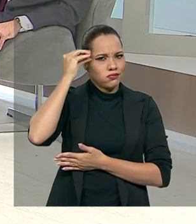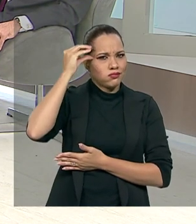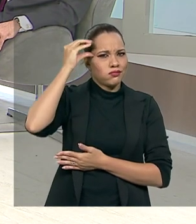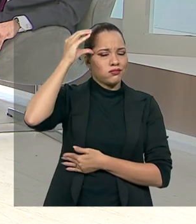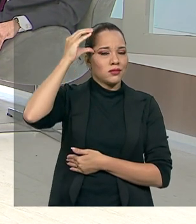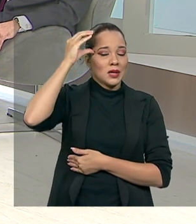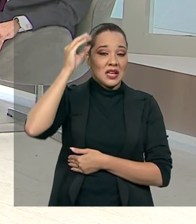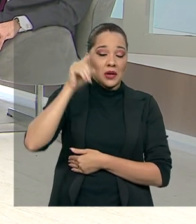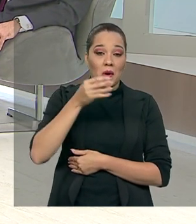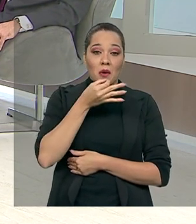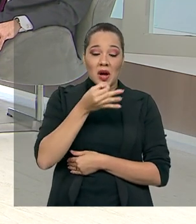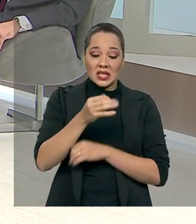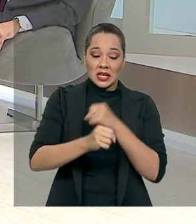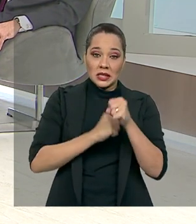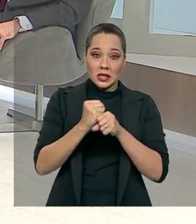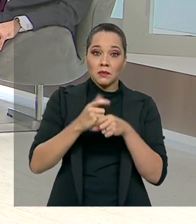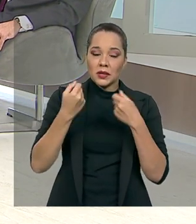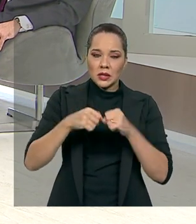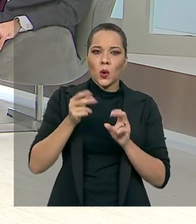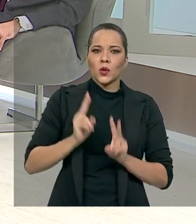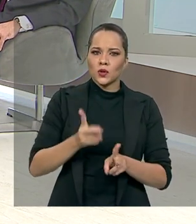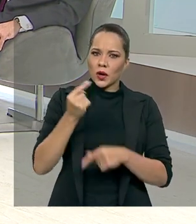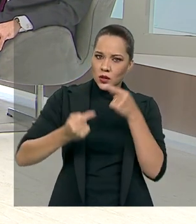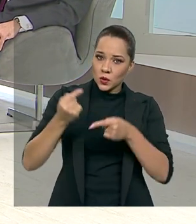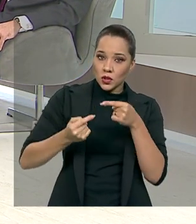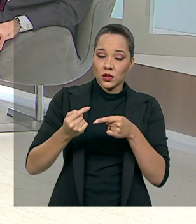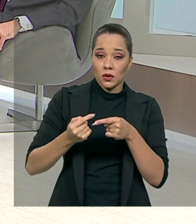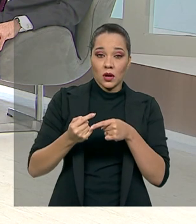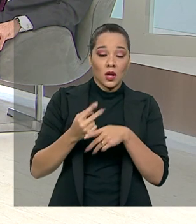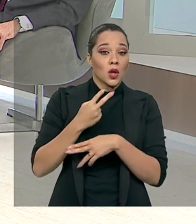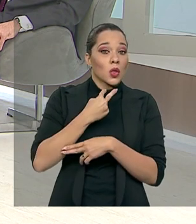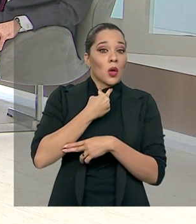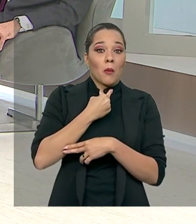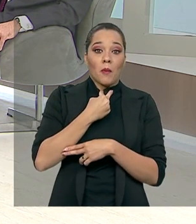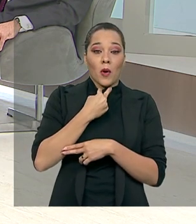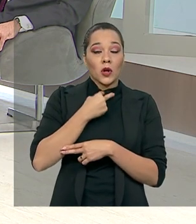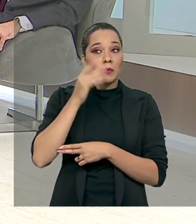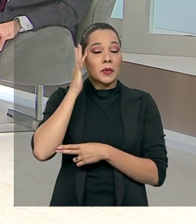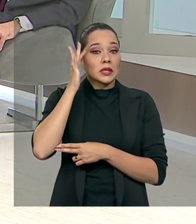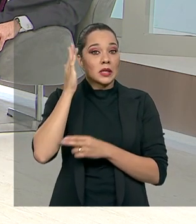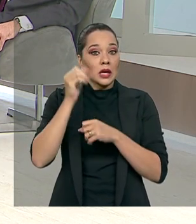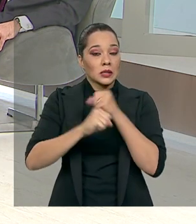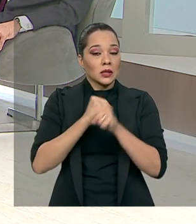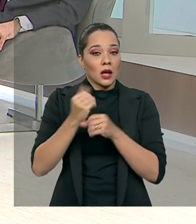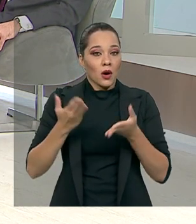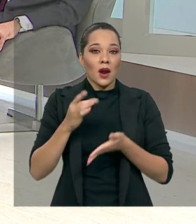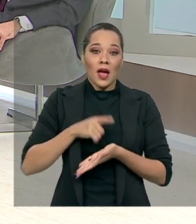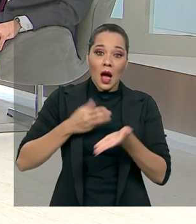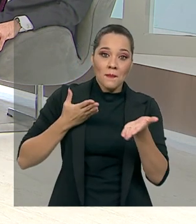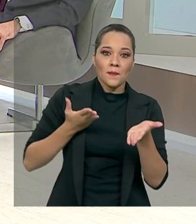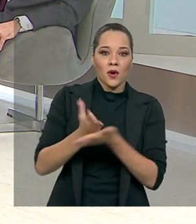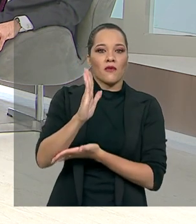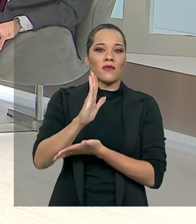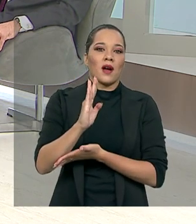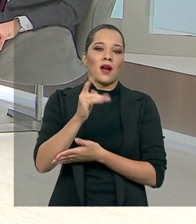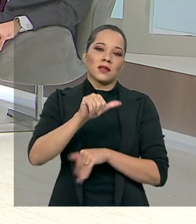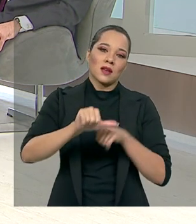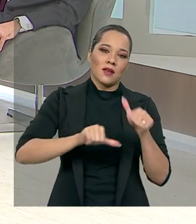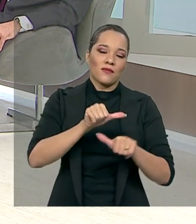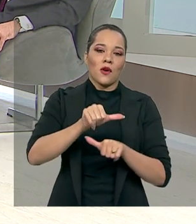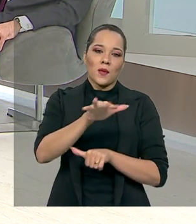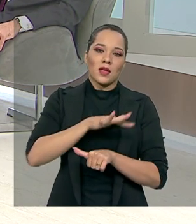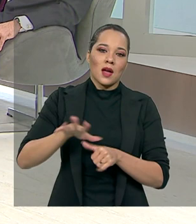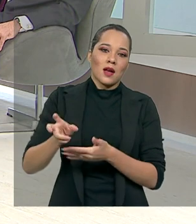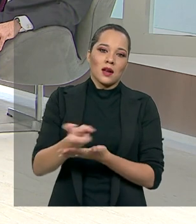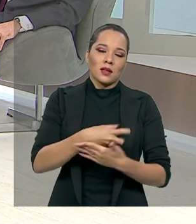acho que esse ano a gente tem que continuar discutindo. O que nós não podemos pensar esse ano é de aprovar essa reforma